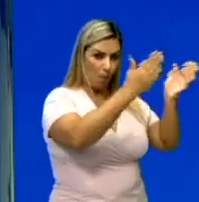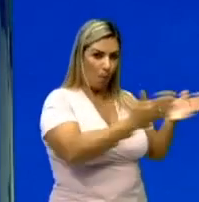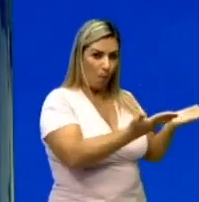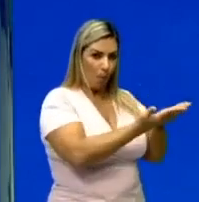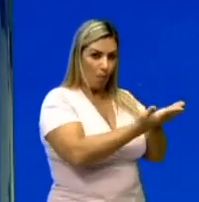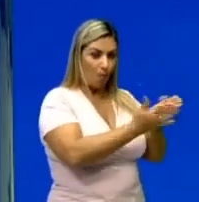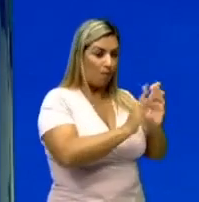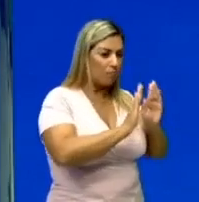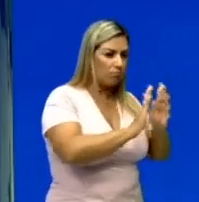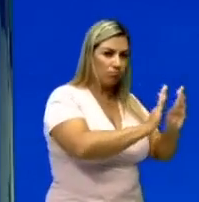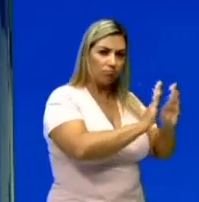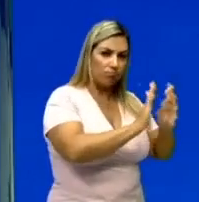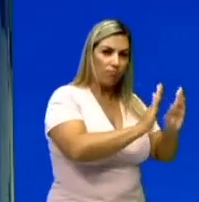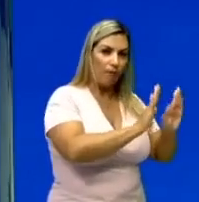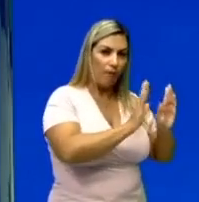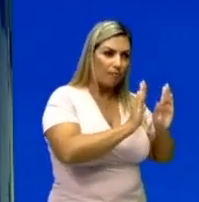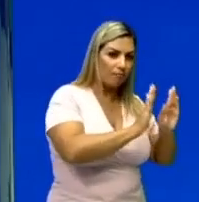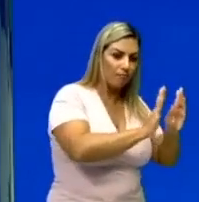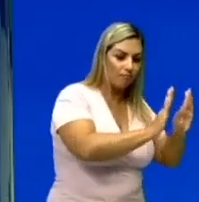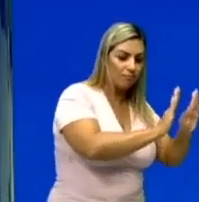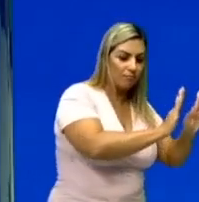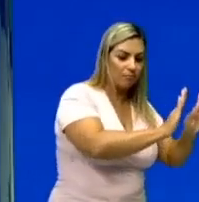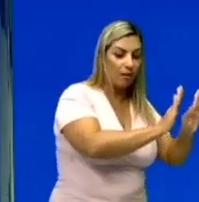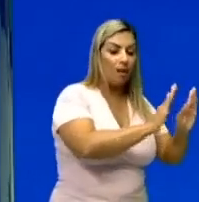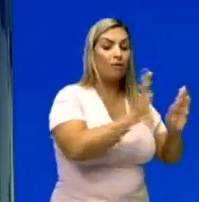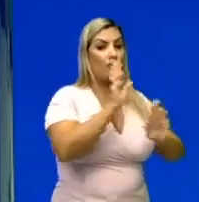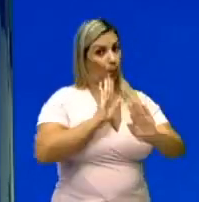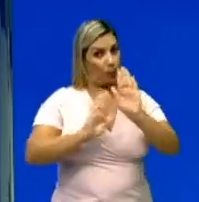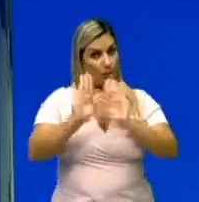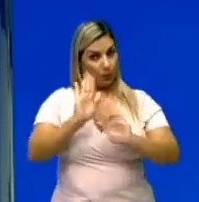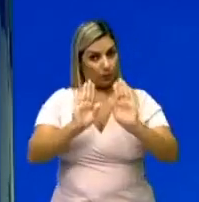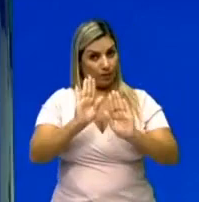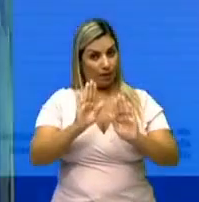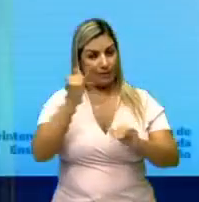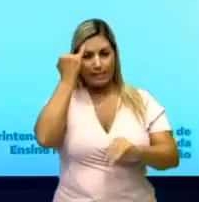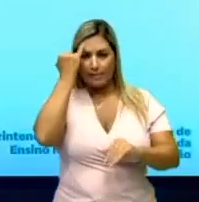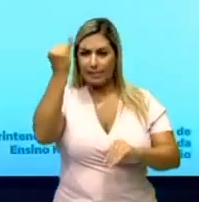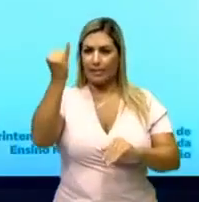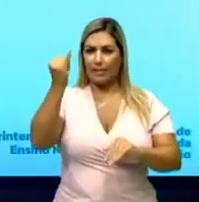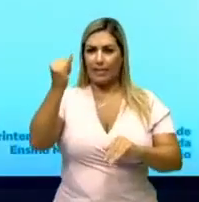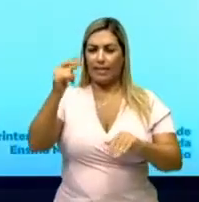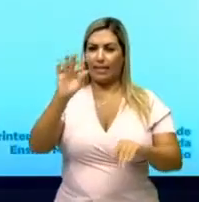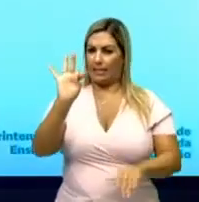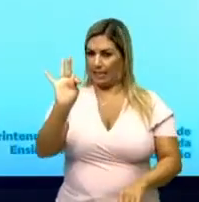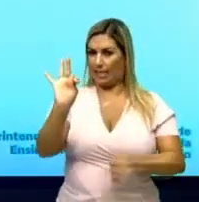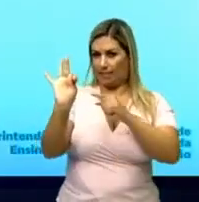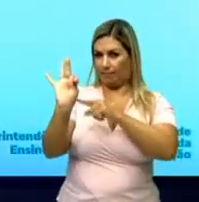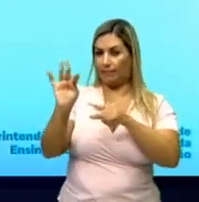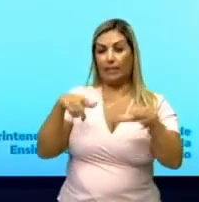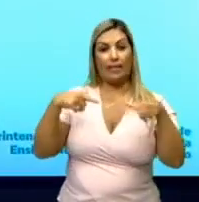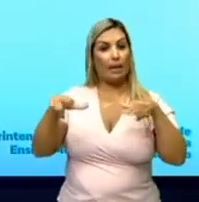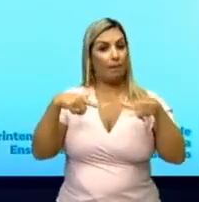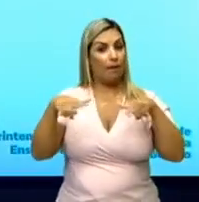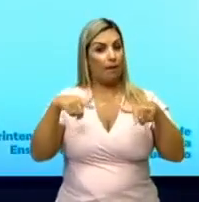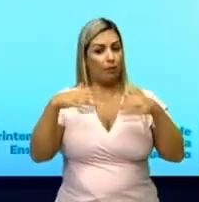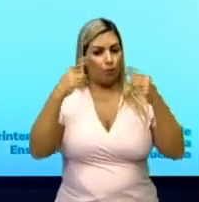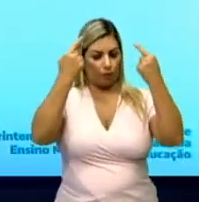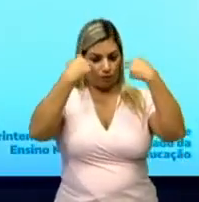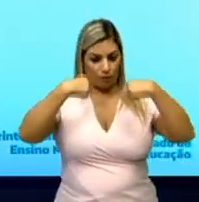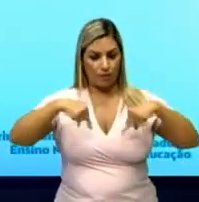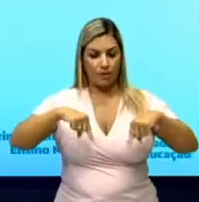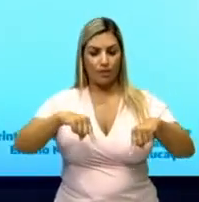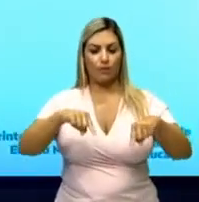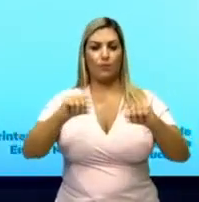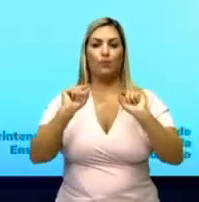deslocar. Cuidado com a ideia de trabalho que a gente pensa fisicamente